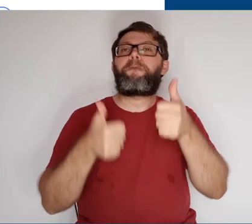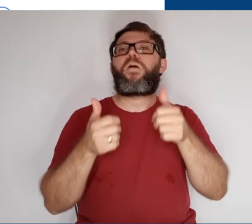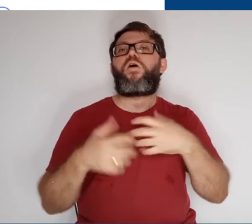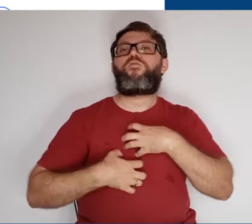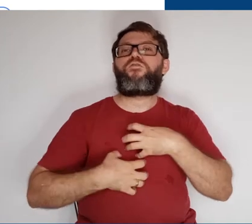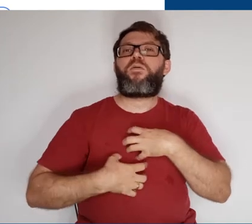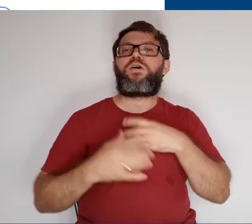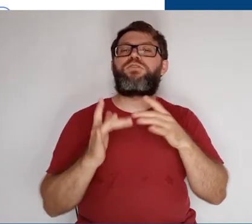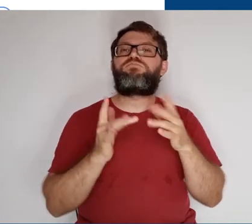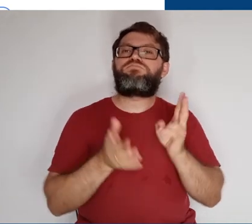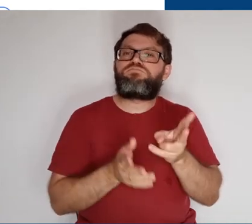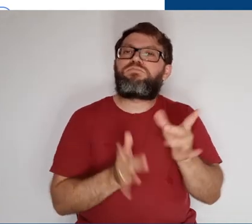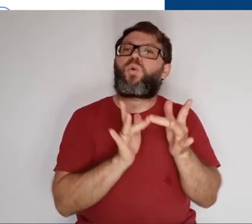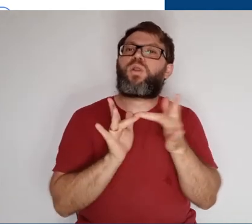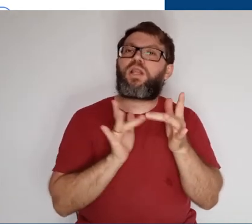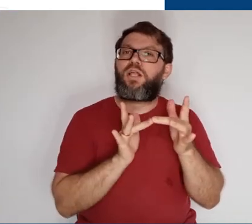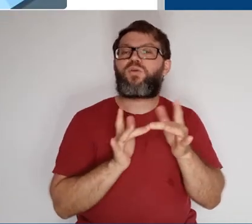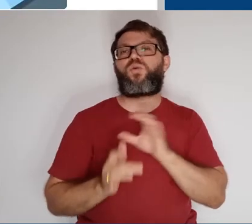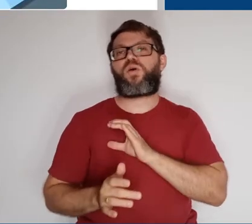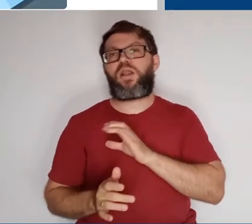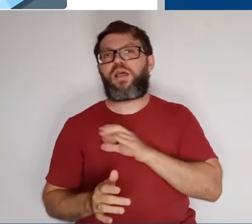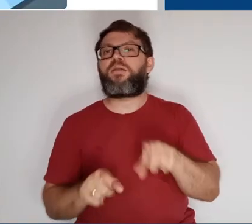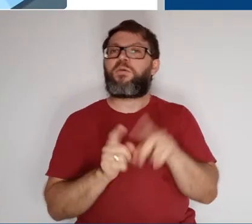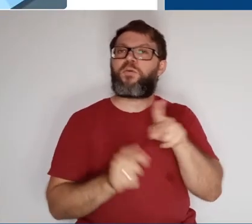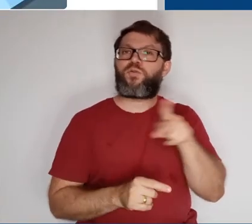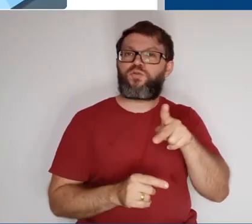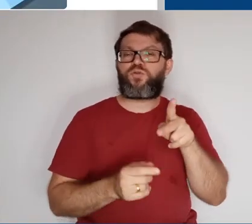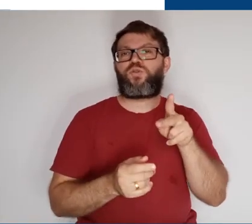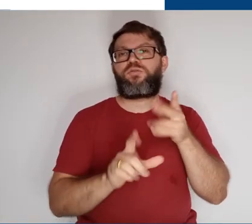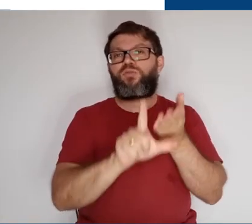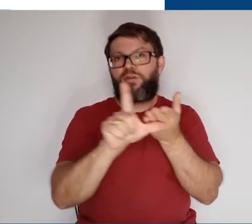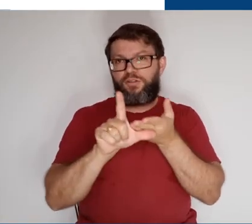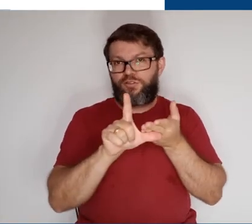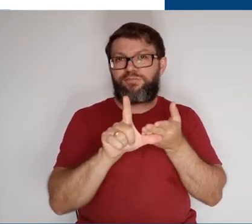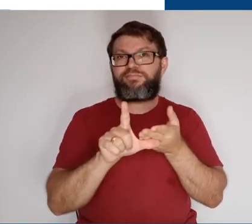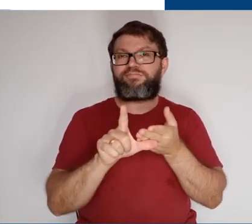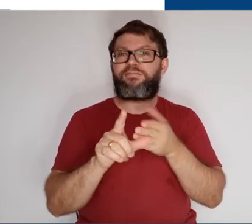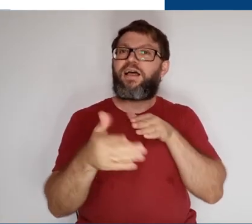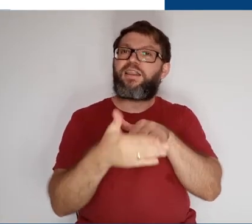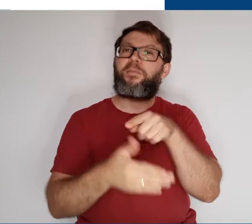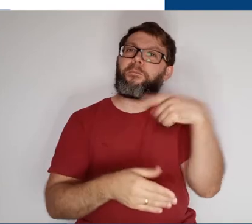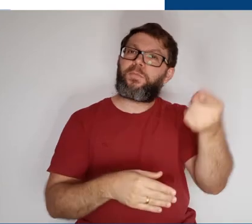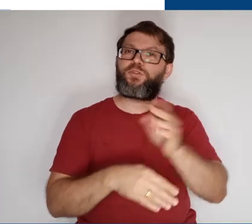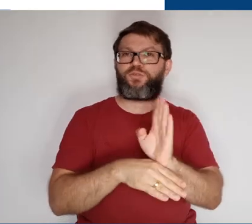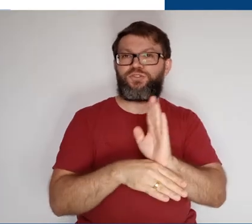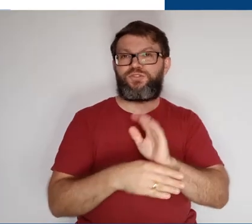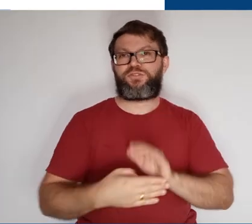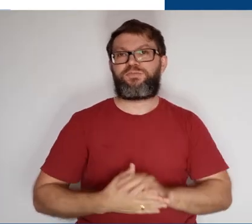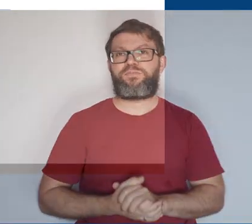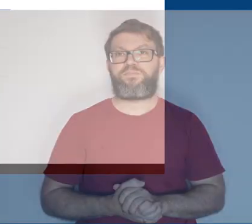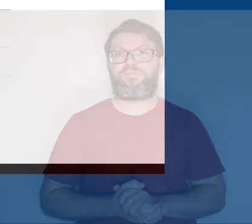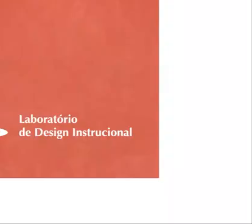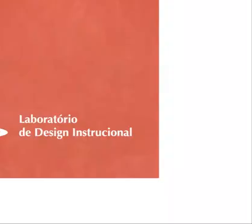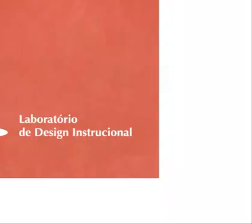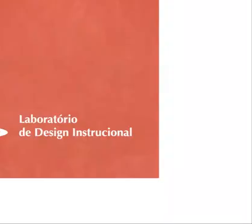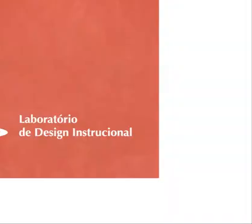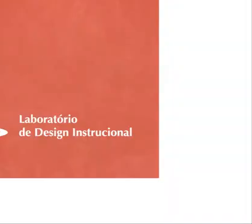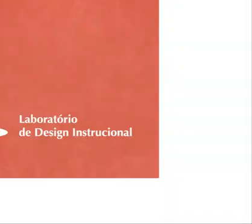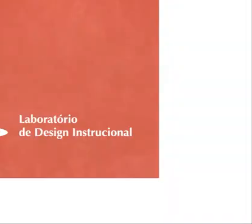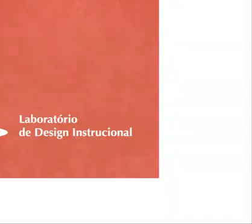possibilidades, veja a melhor forma de manter contato com seus professores e colegas no Classroom. Até o próximo vídeo!